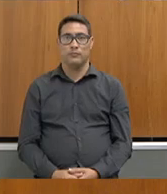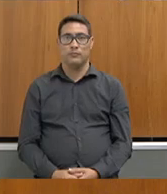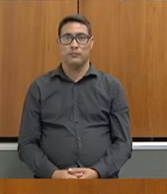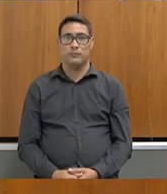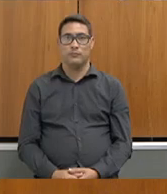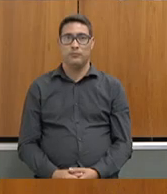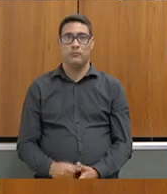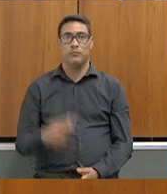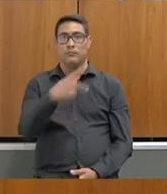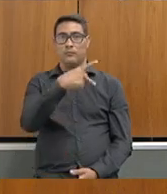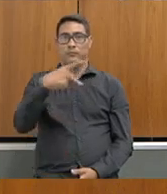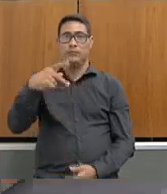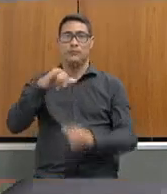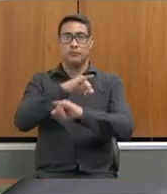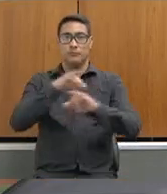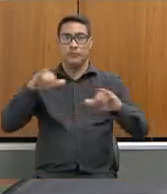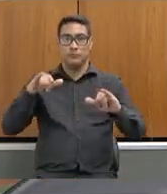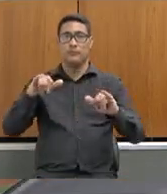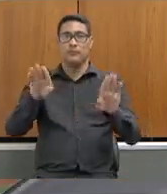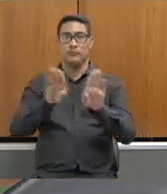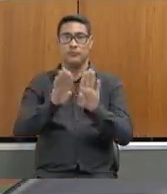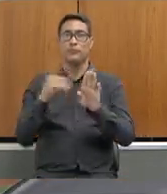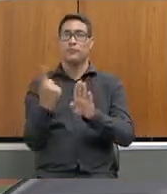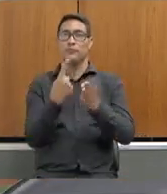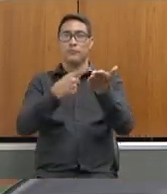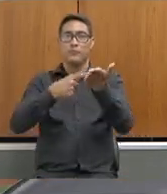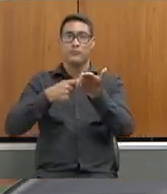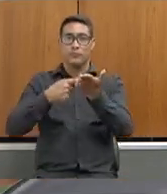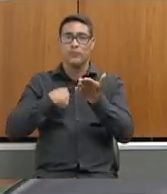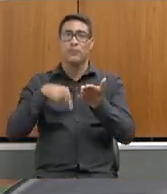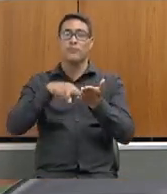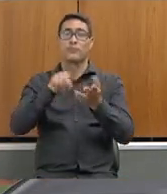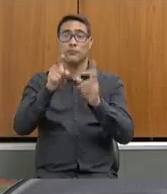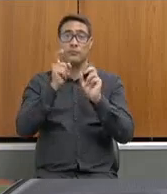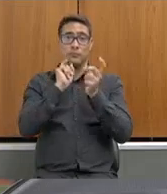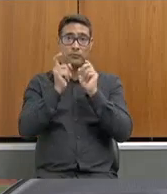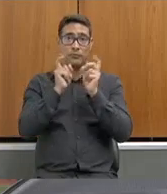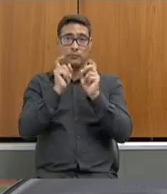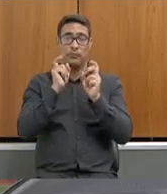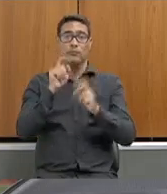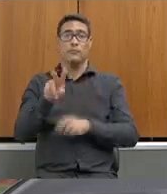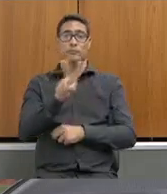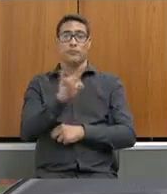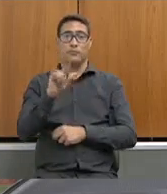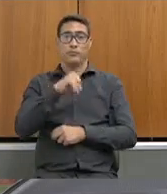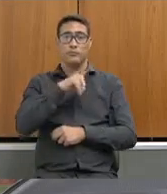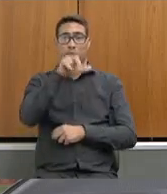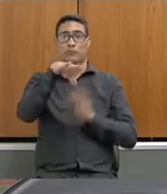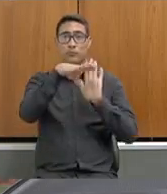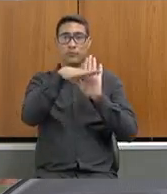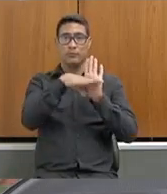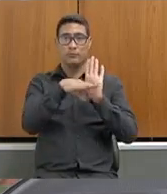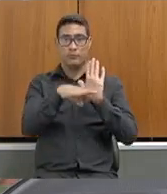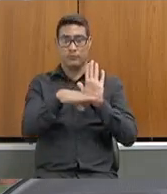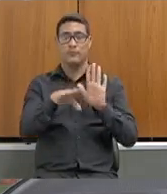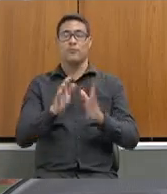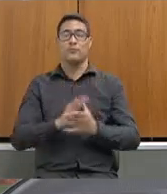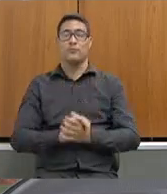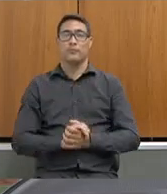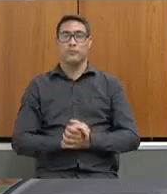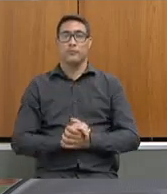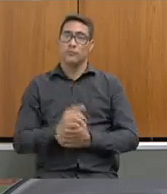A presidência comunica aos parlamentares e aos convidados que os atos dessa reunião obedecerão as seguintes normas e procedimentos.